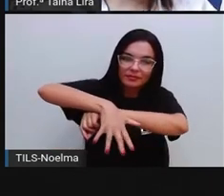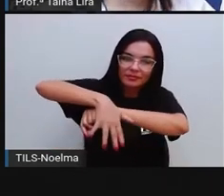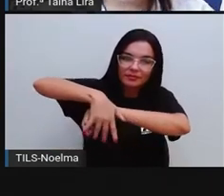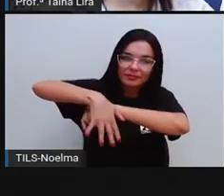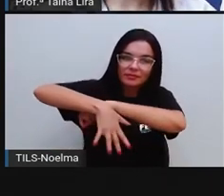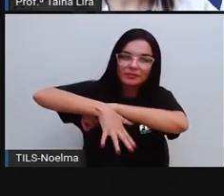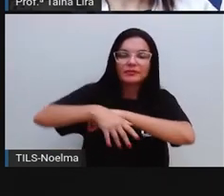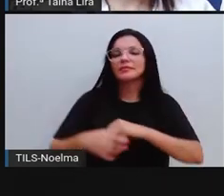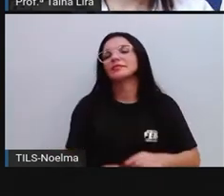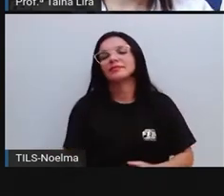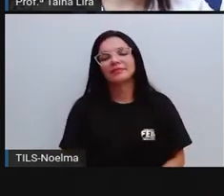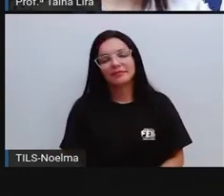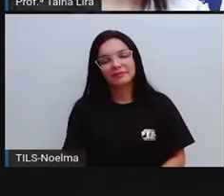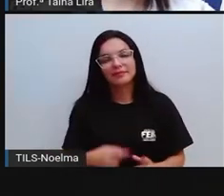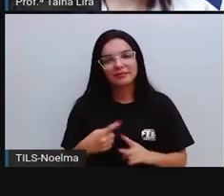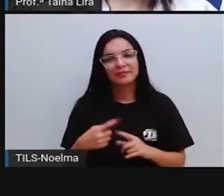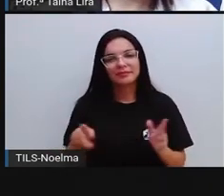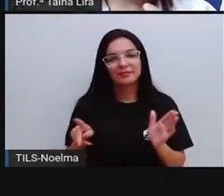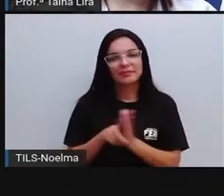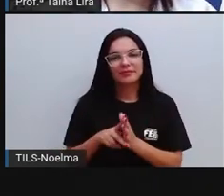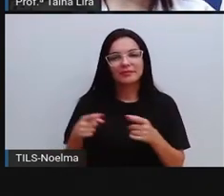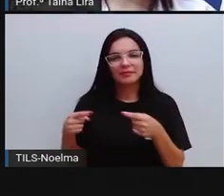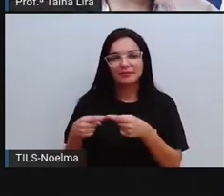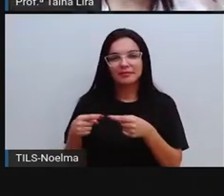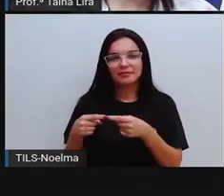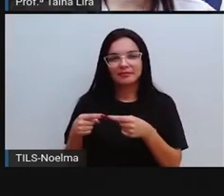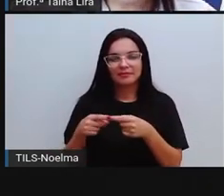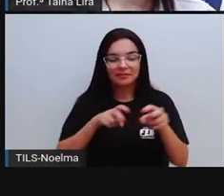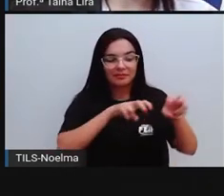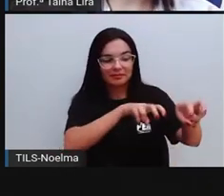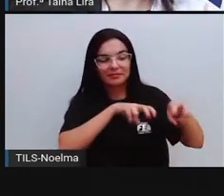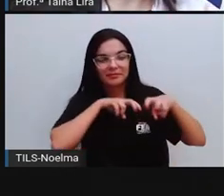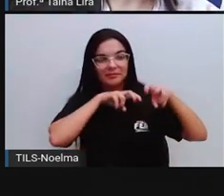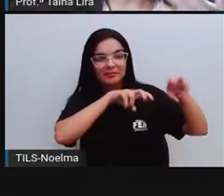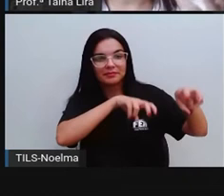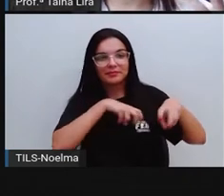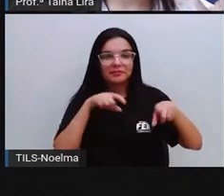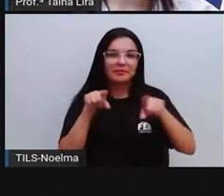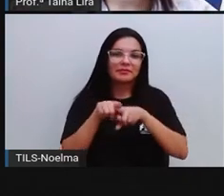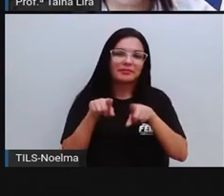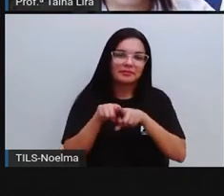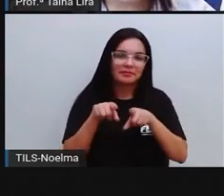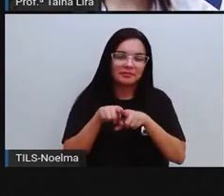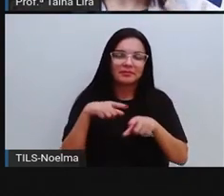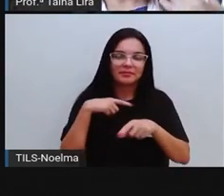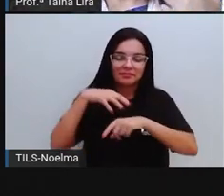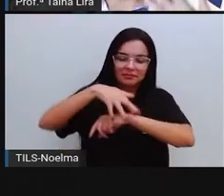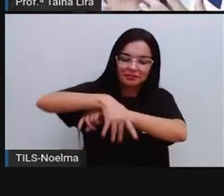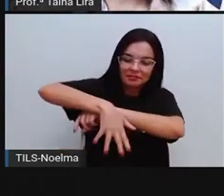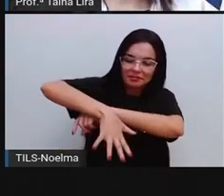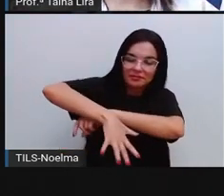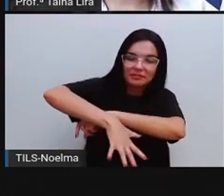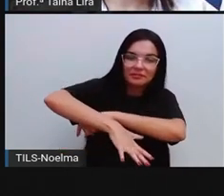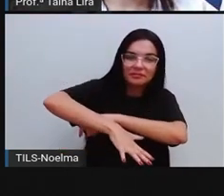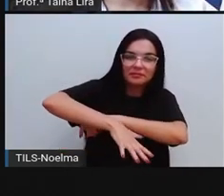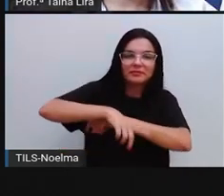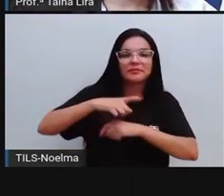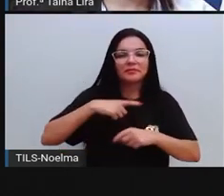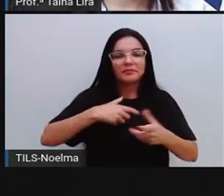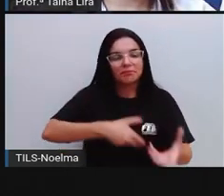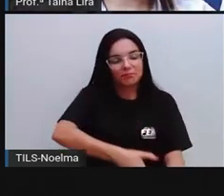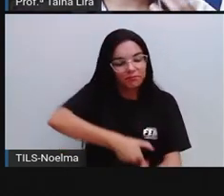cultura indígena praticar agricultura e eles plantam muita raiz, eles plantam